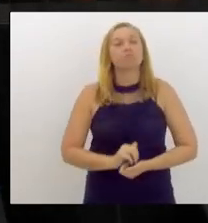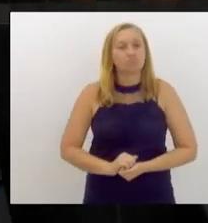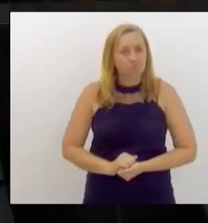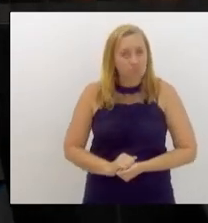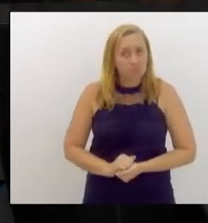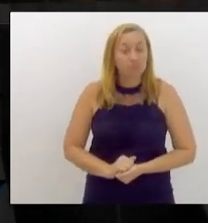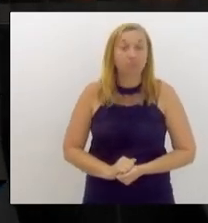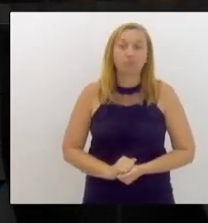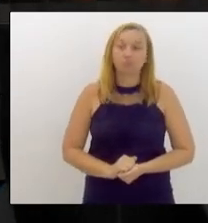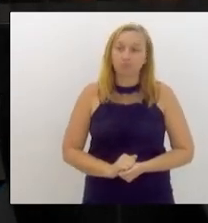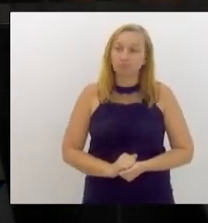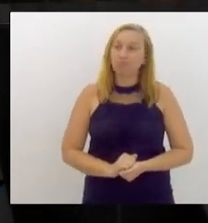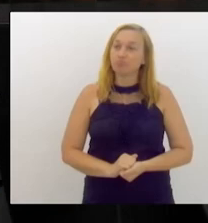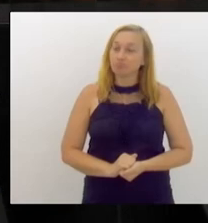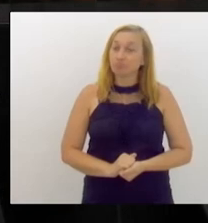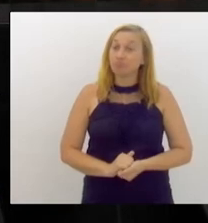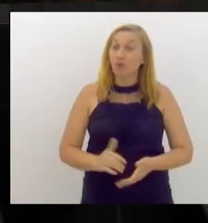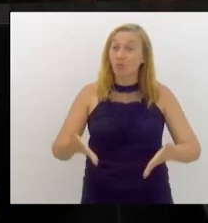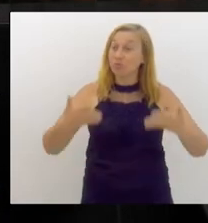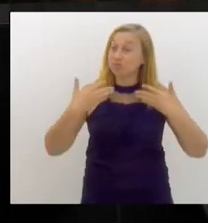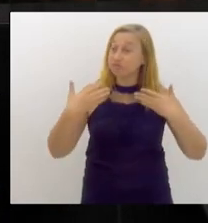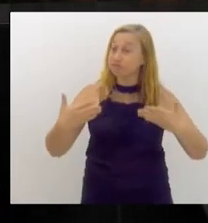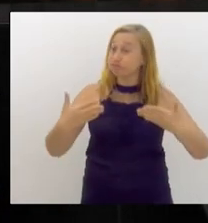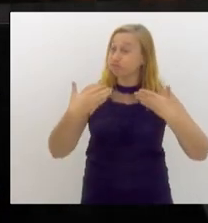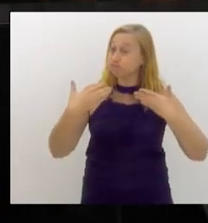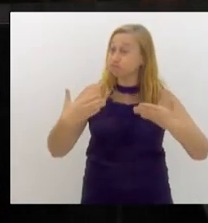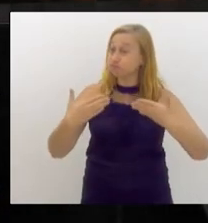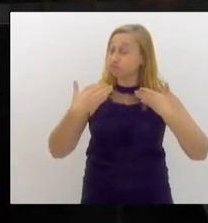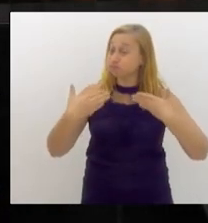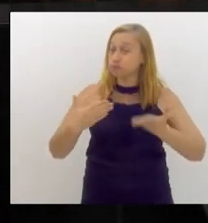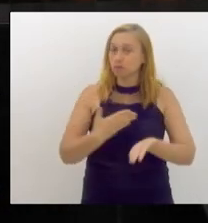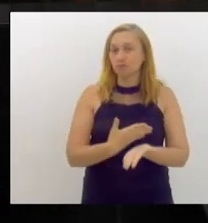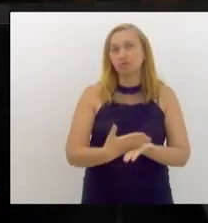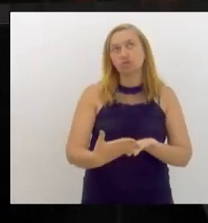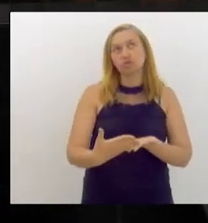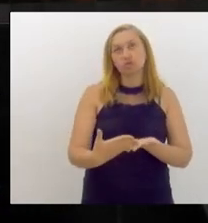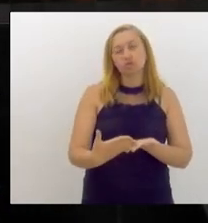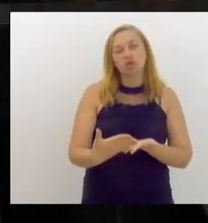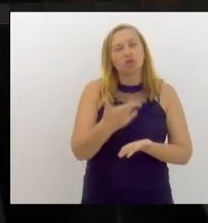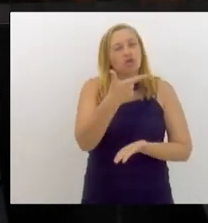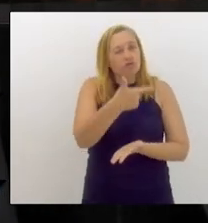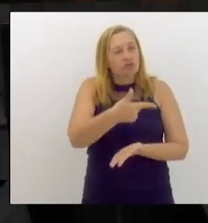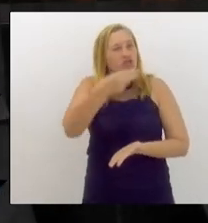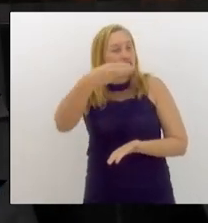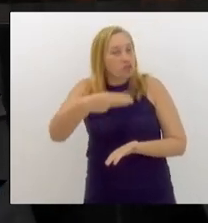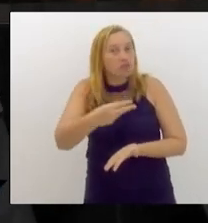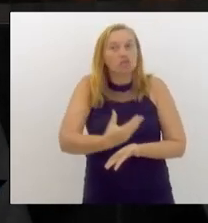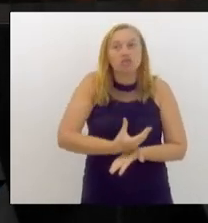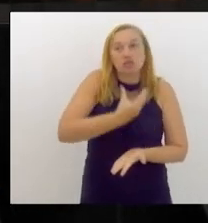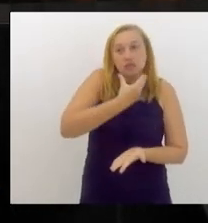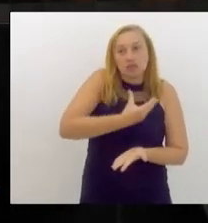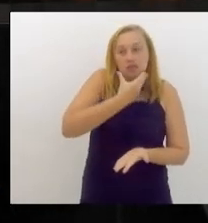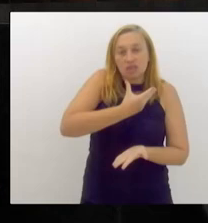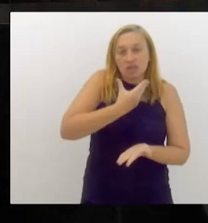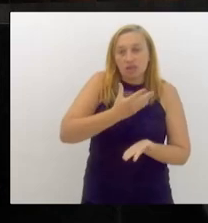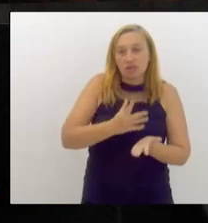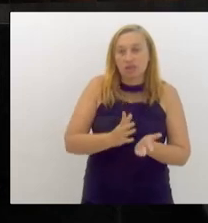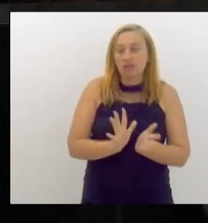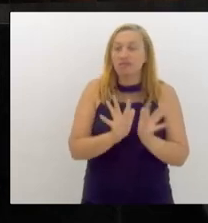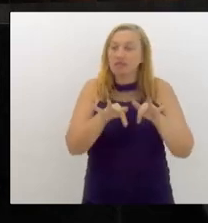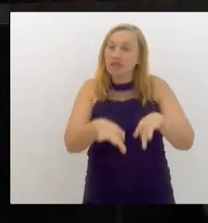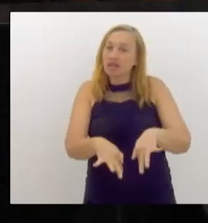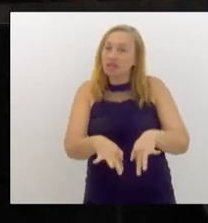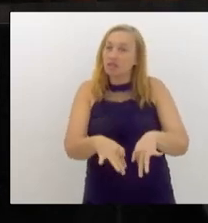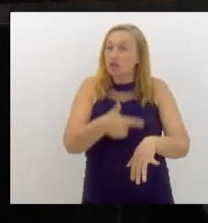é o ponto médio do verão, porque ele começou em 23 de dezembro e vai terminar